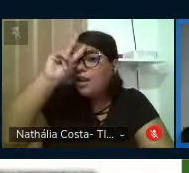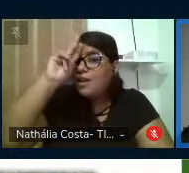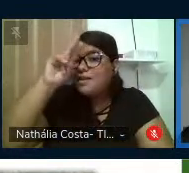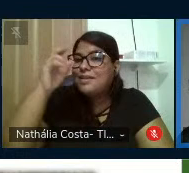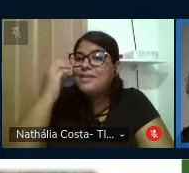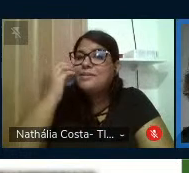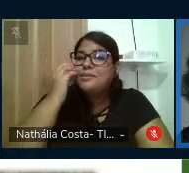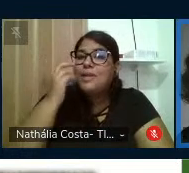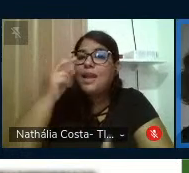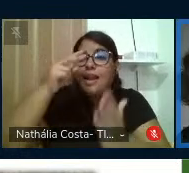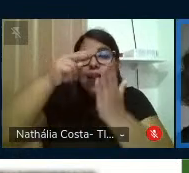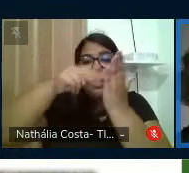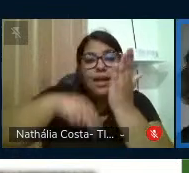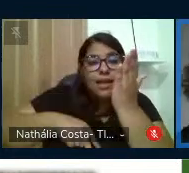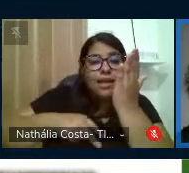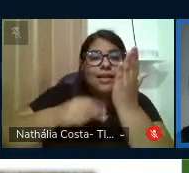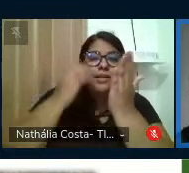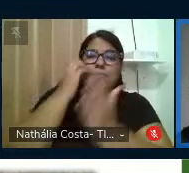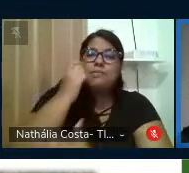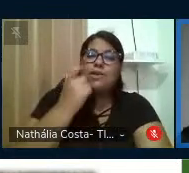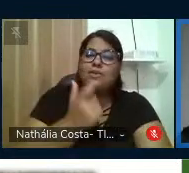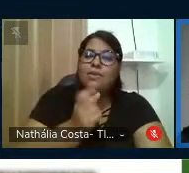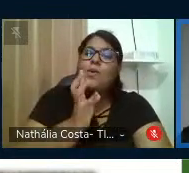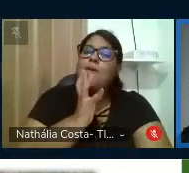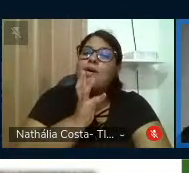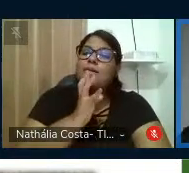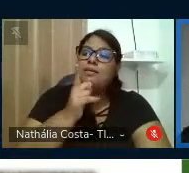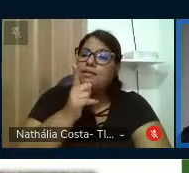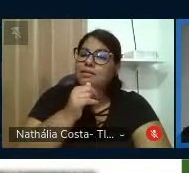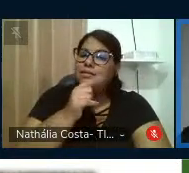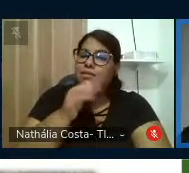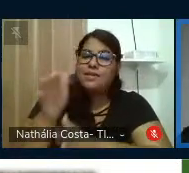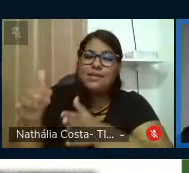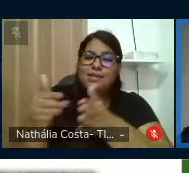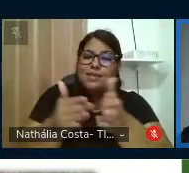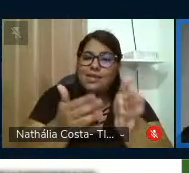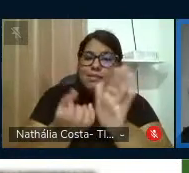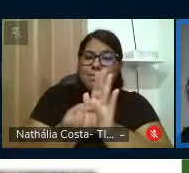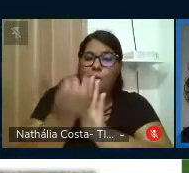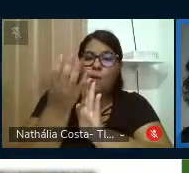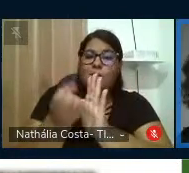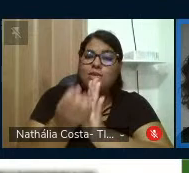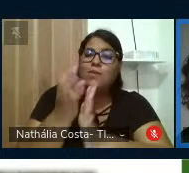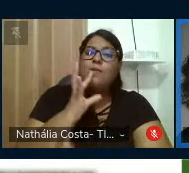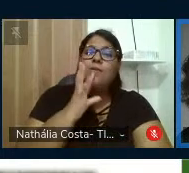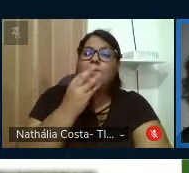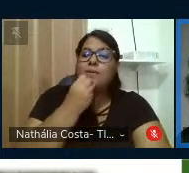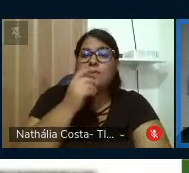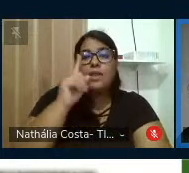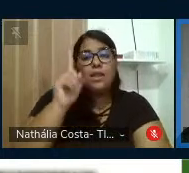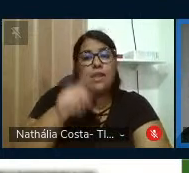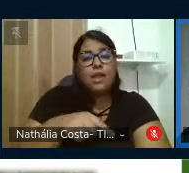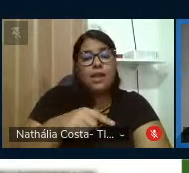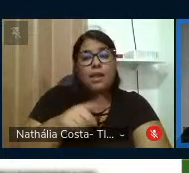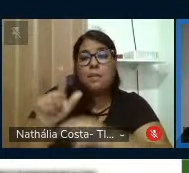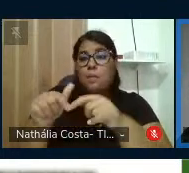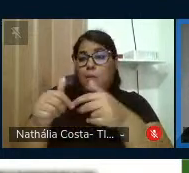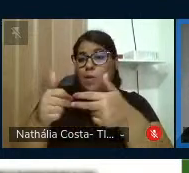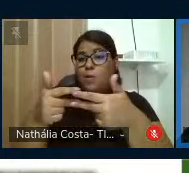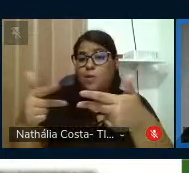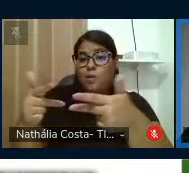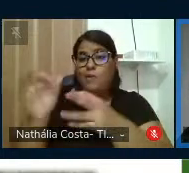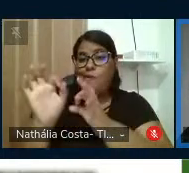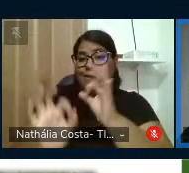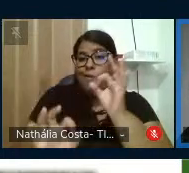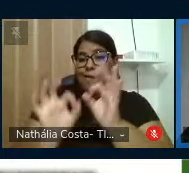Freire, conhecendo Capibaribe e produzindo conhecimentos, foi um dos produtos gerados